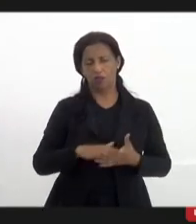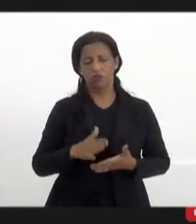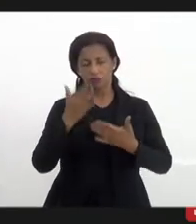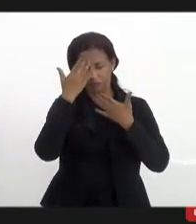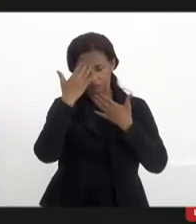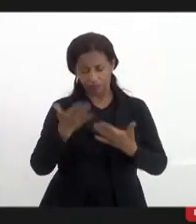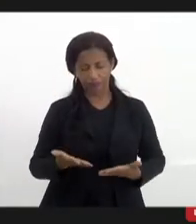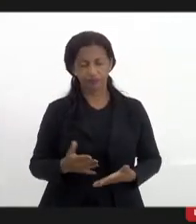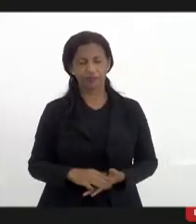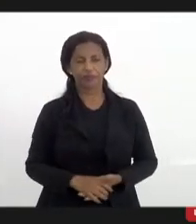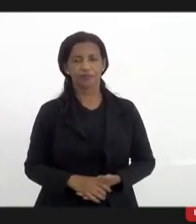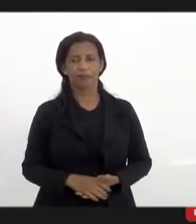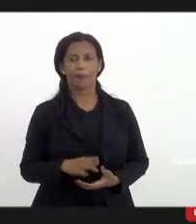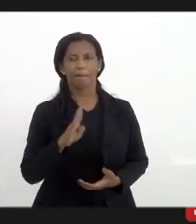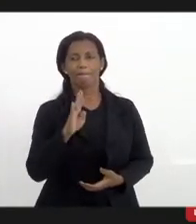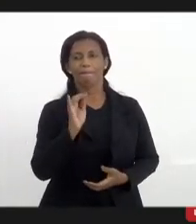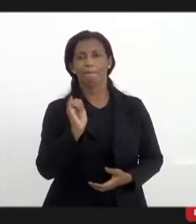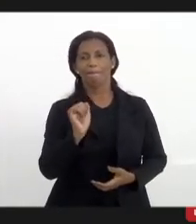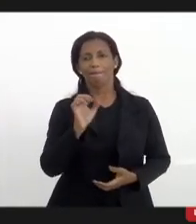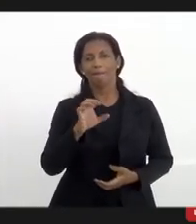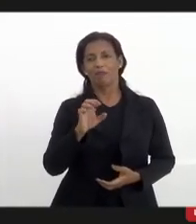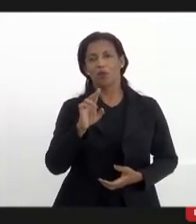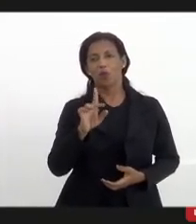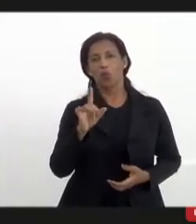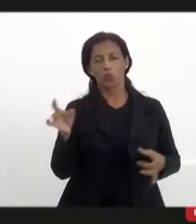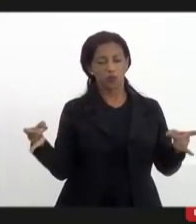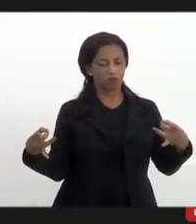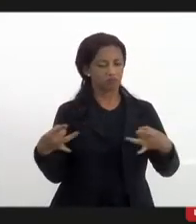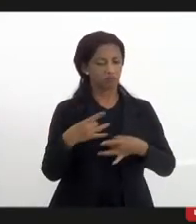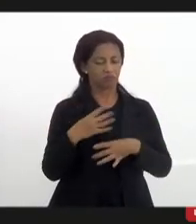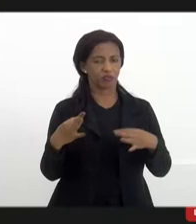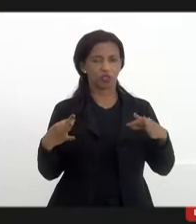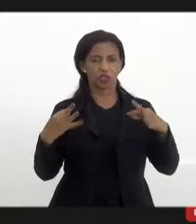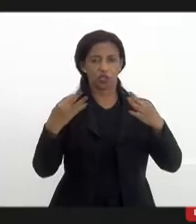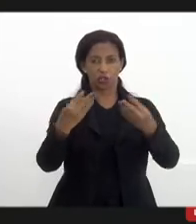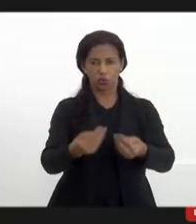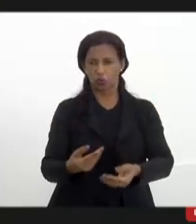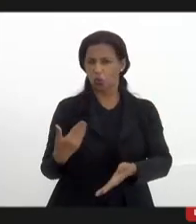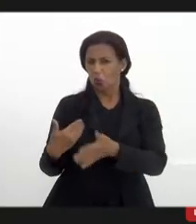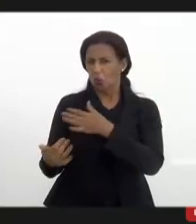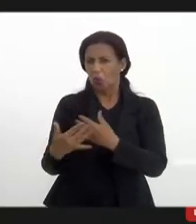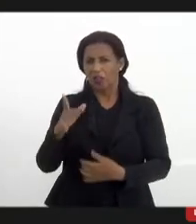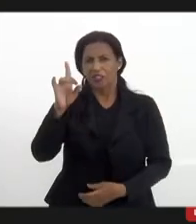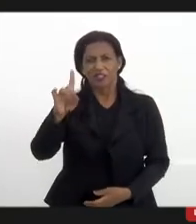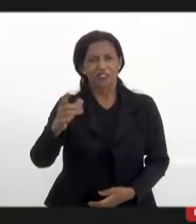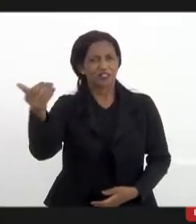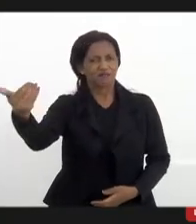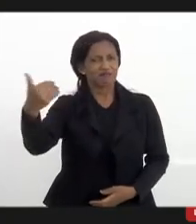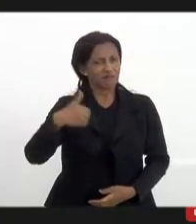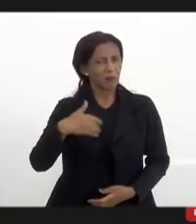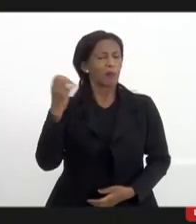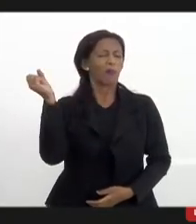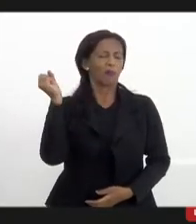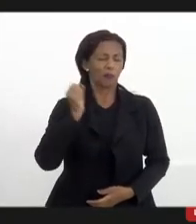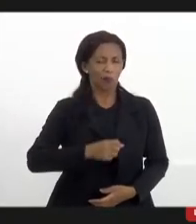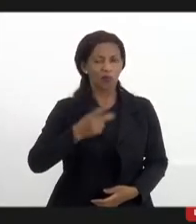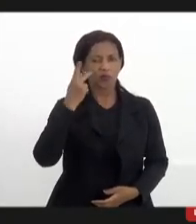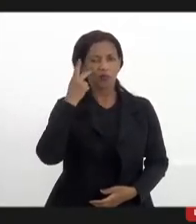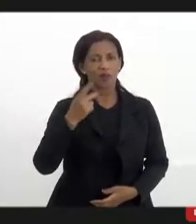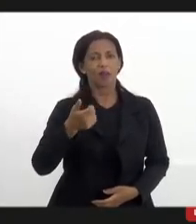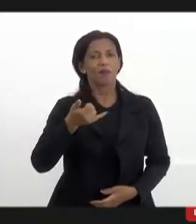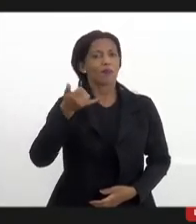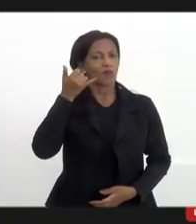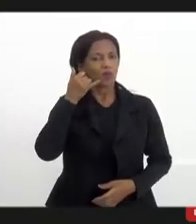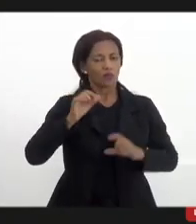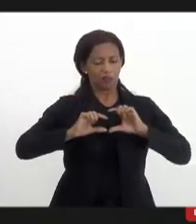agradeço a rádio está à disposição de todos aqui o dia que quiser pode comparecer e meu telefone também